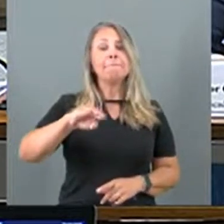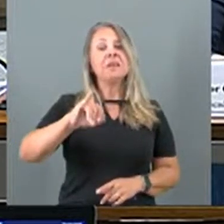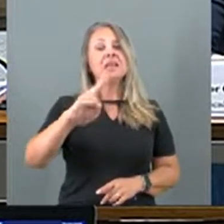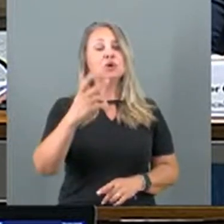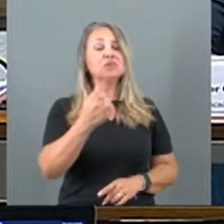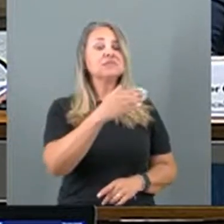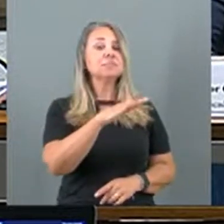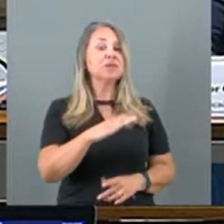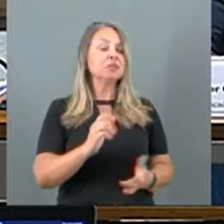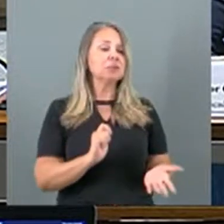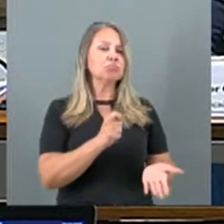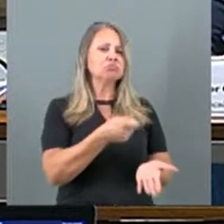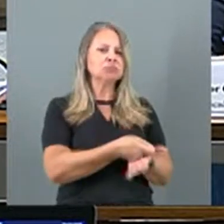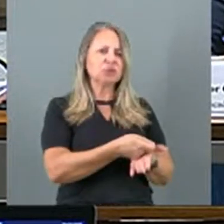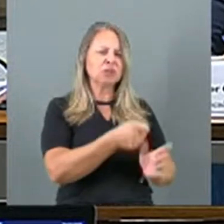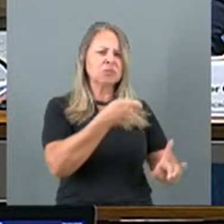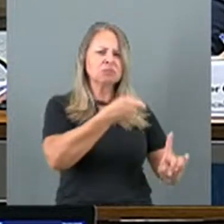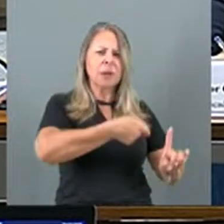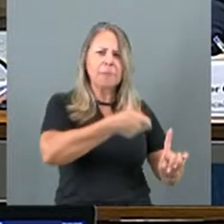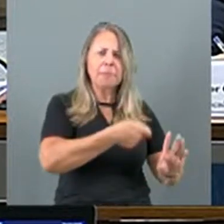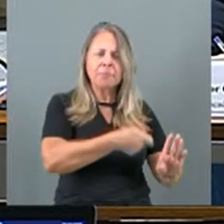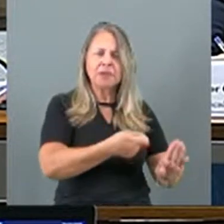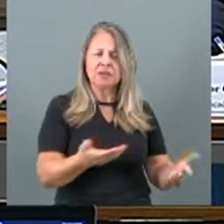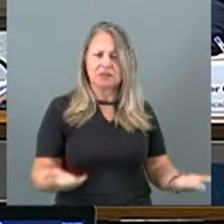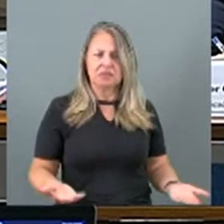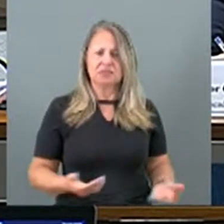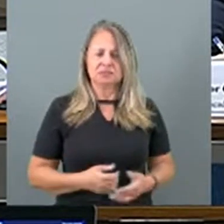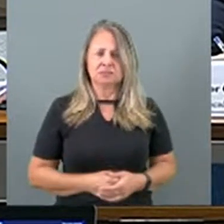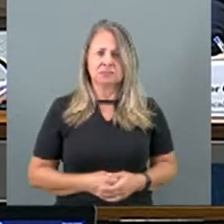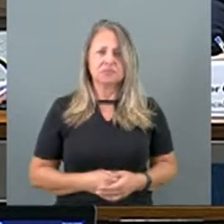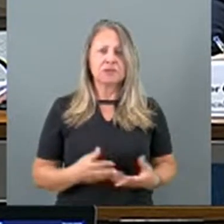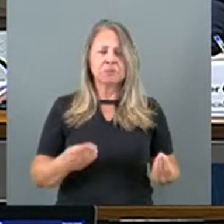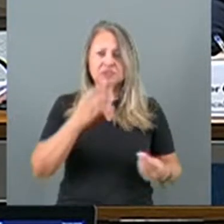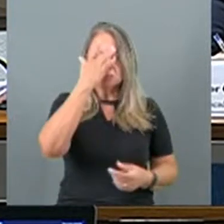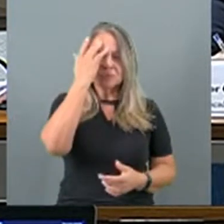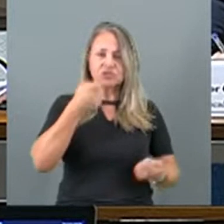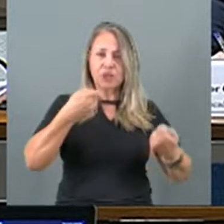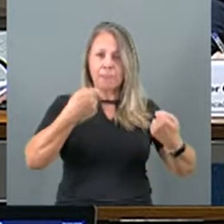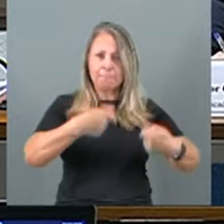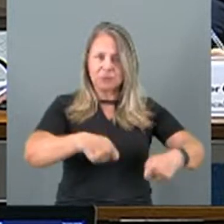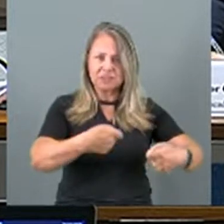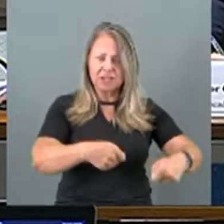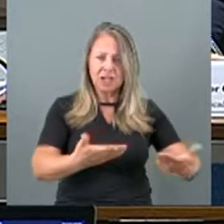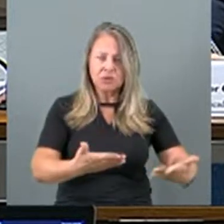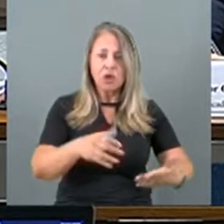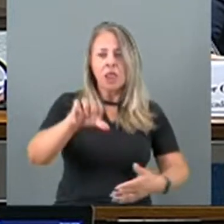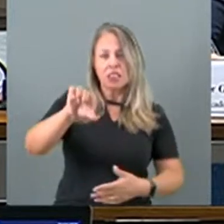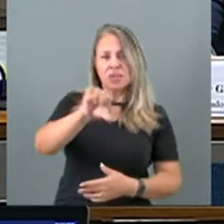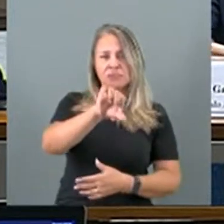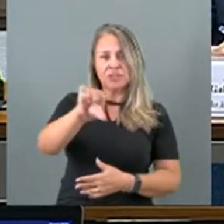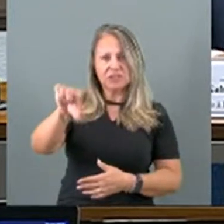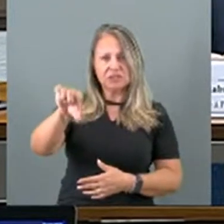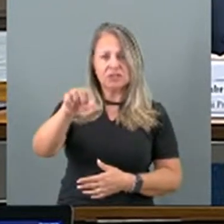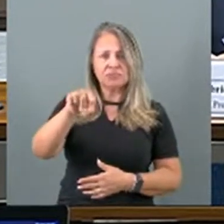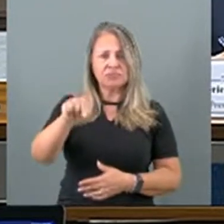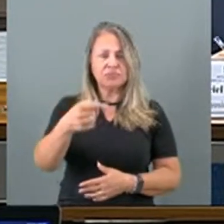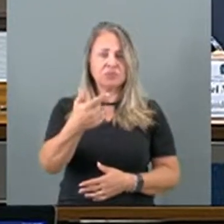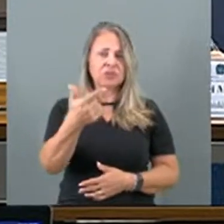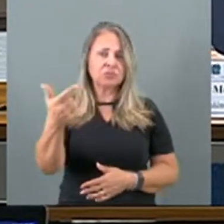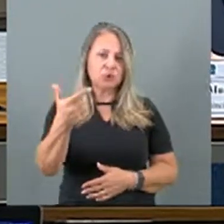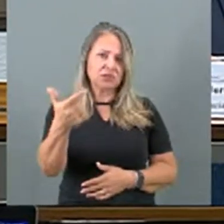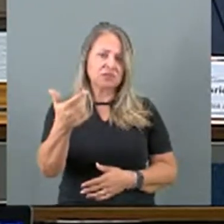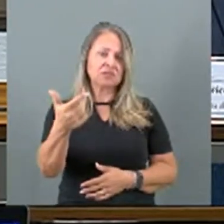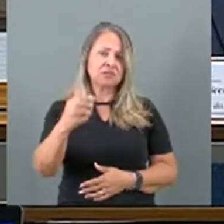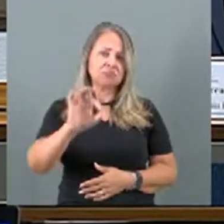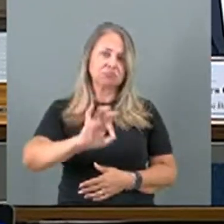Do 100% desses 8 milhões e meio de brasileiros que apostaram, 99,2% ficou com